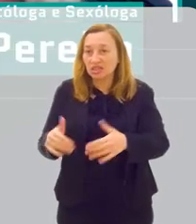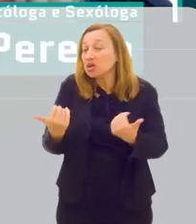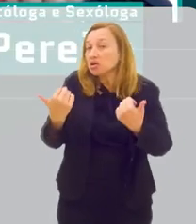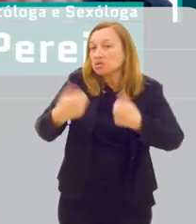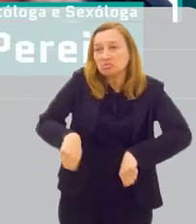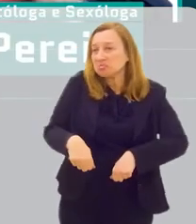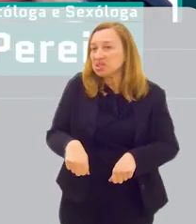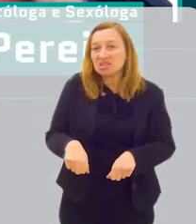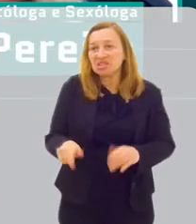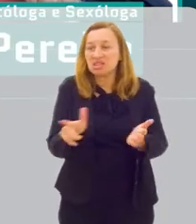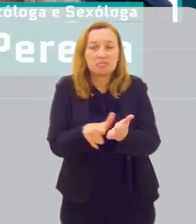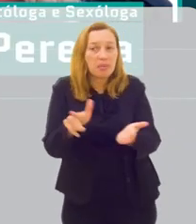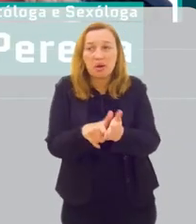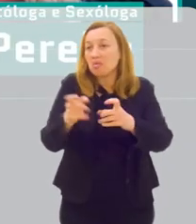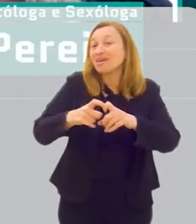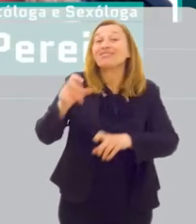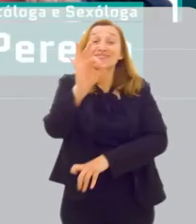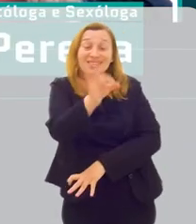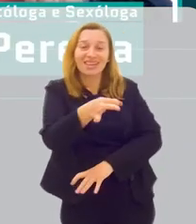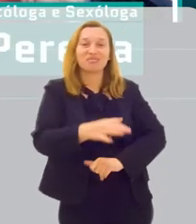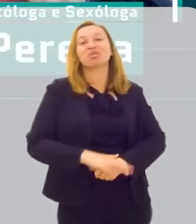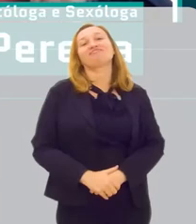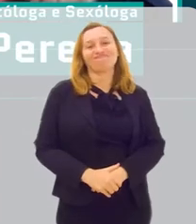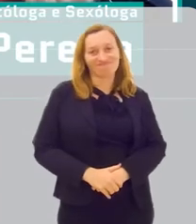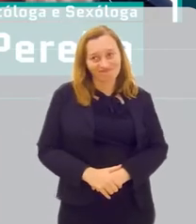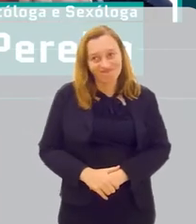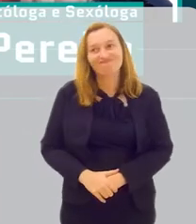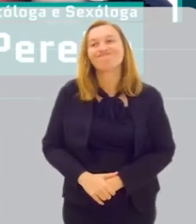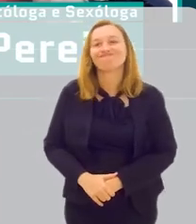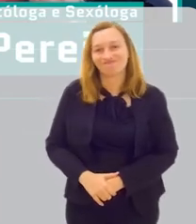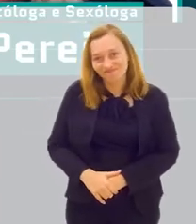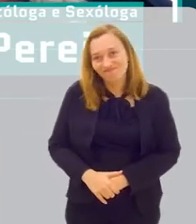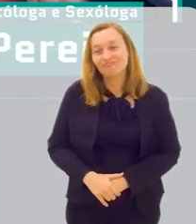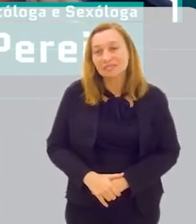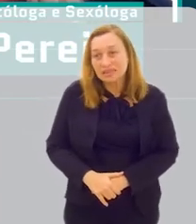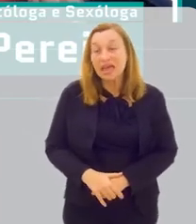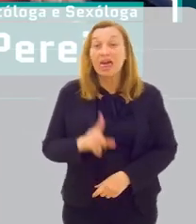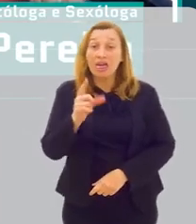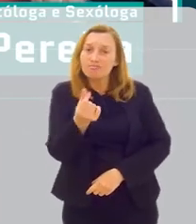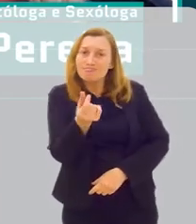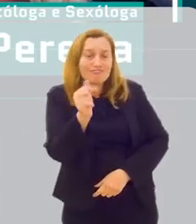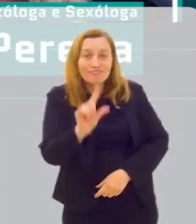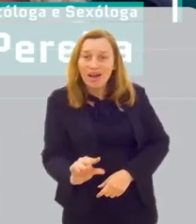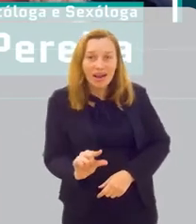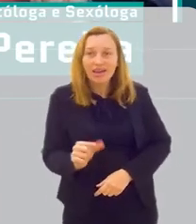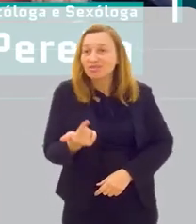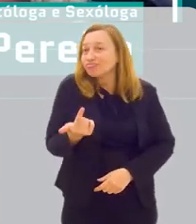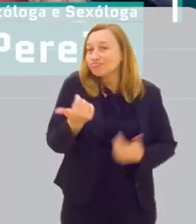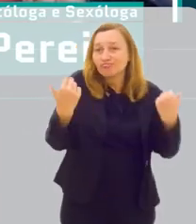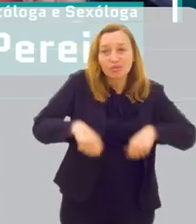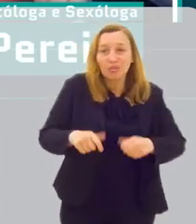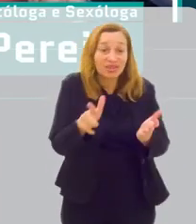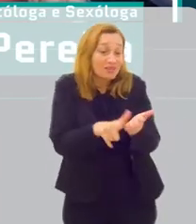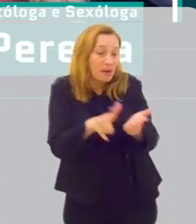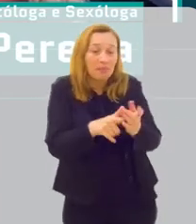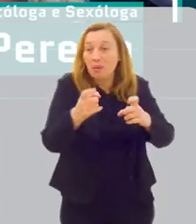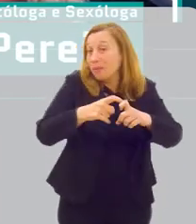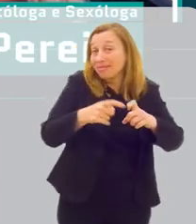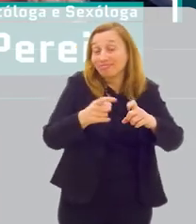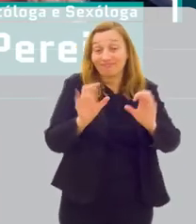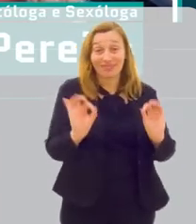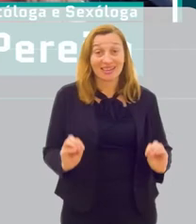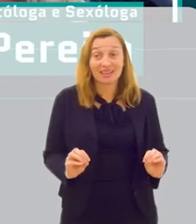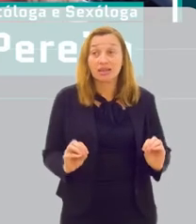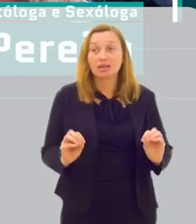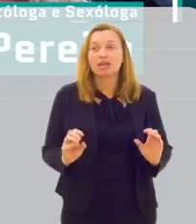precisa de receita médica para comprar, né? Justamente. Justamente. É barato, não precisa de receita.